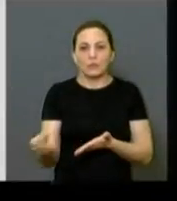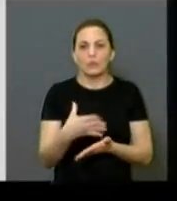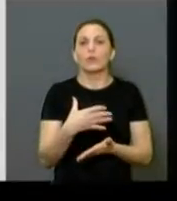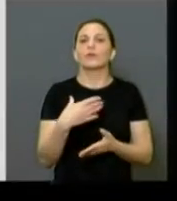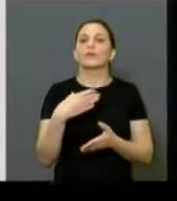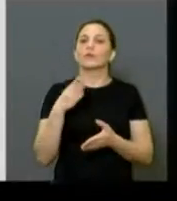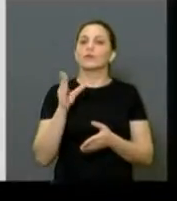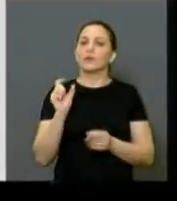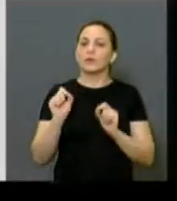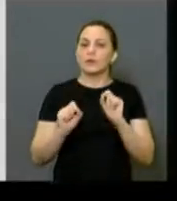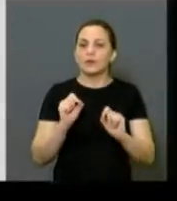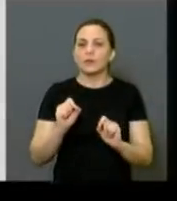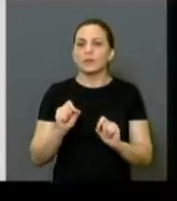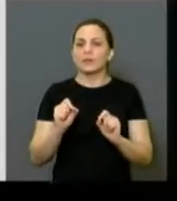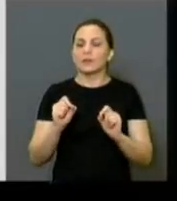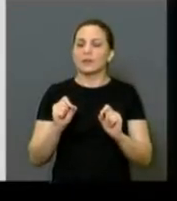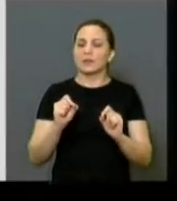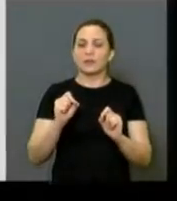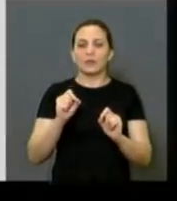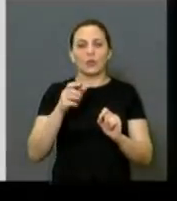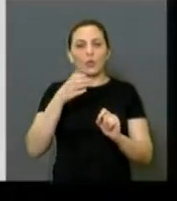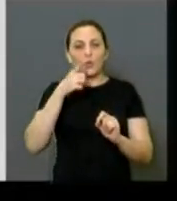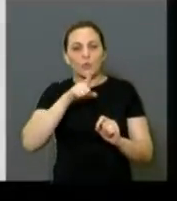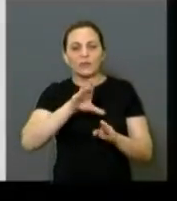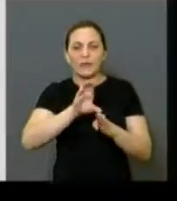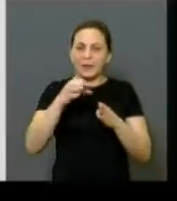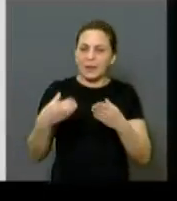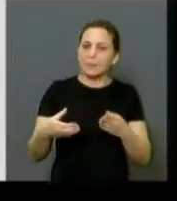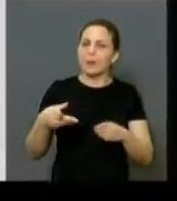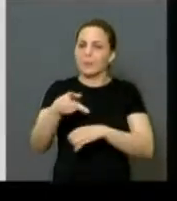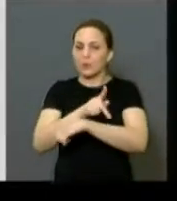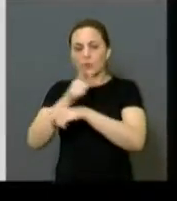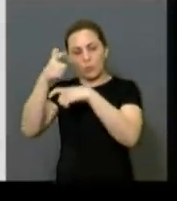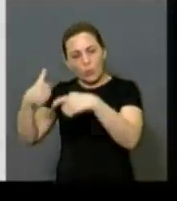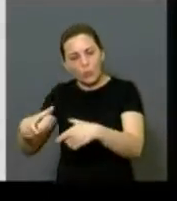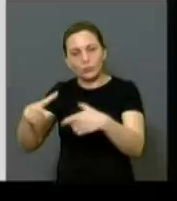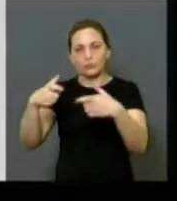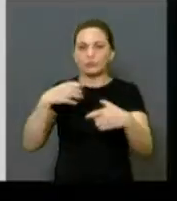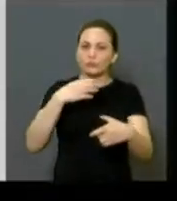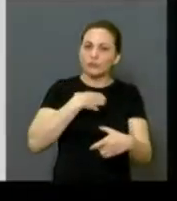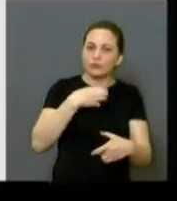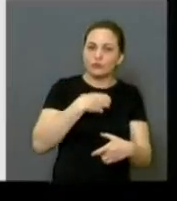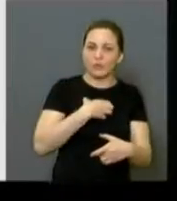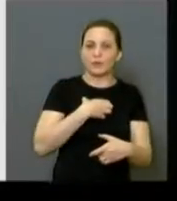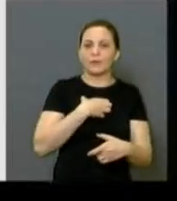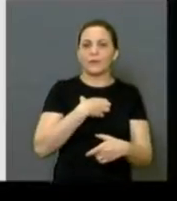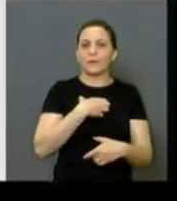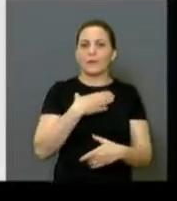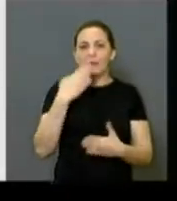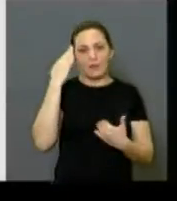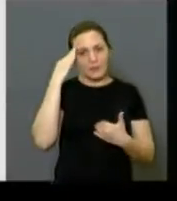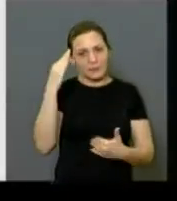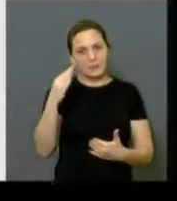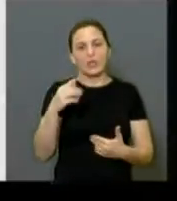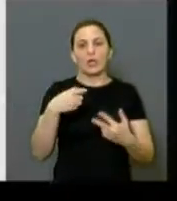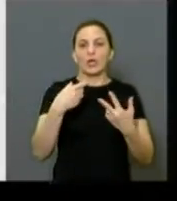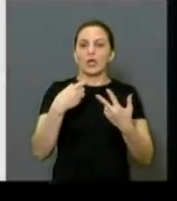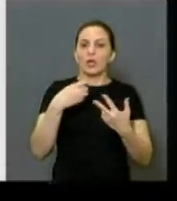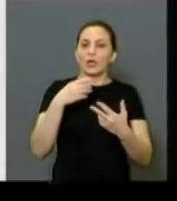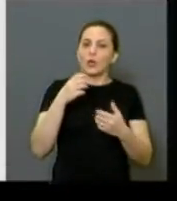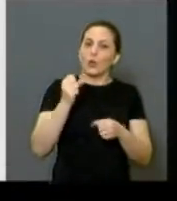sai aqui, tem que sair do outro lado. Eu quero aqui agradecer o Epáfrase Couto, da construtora